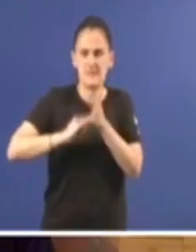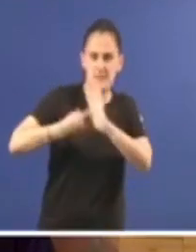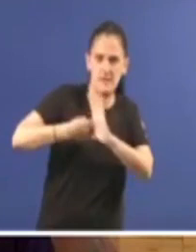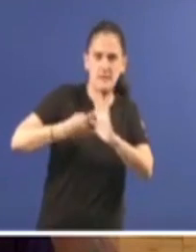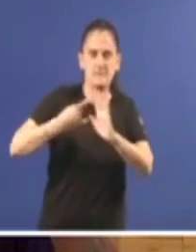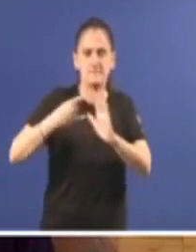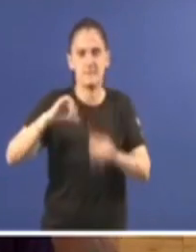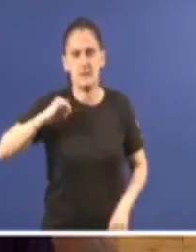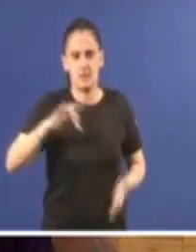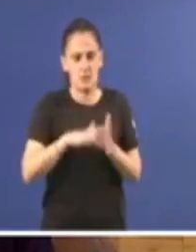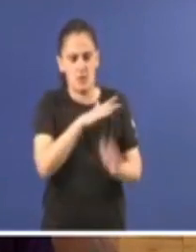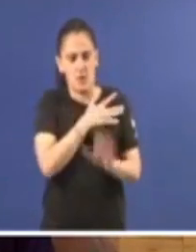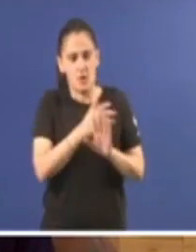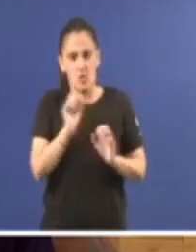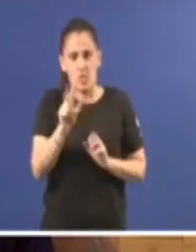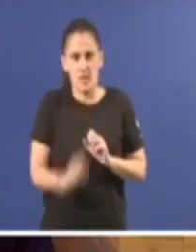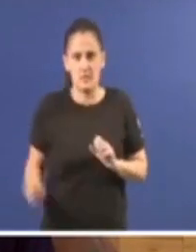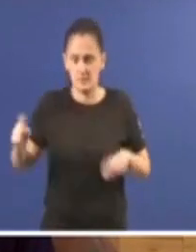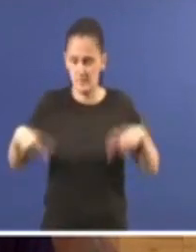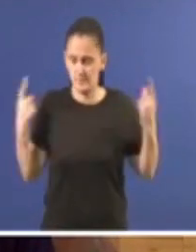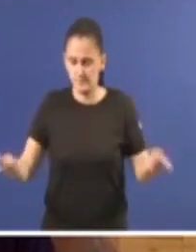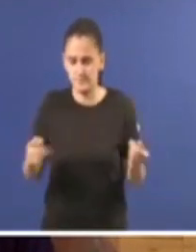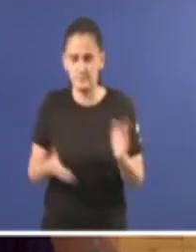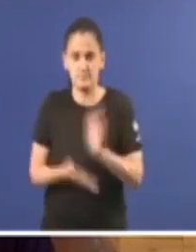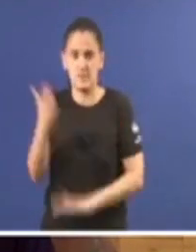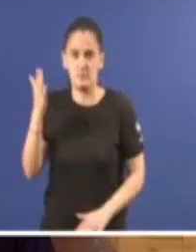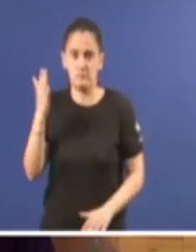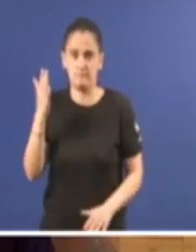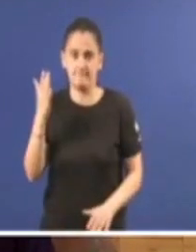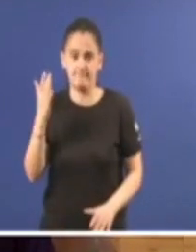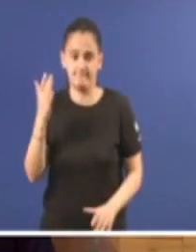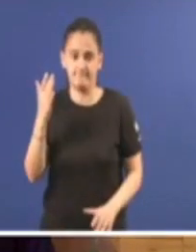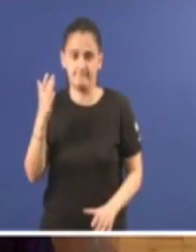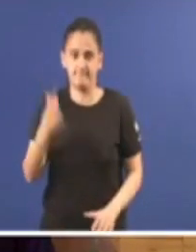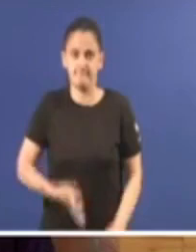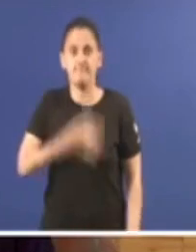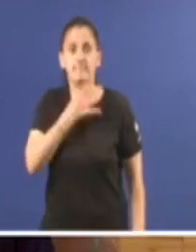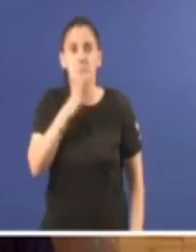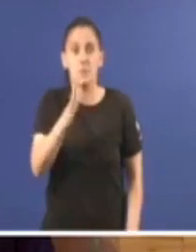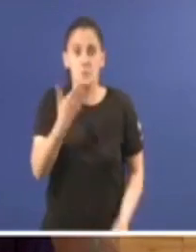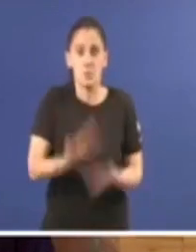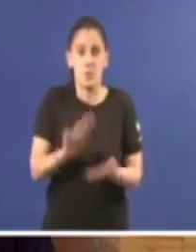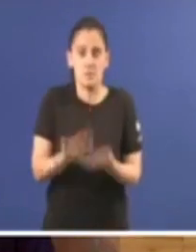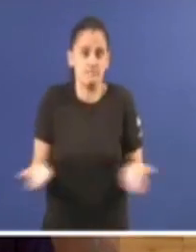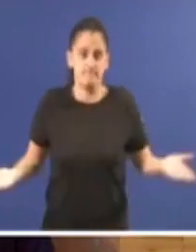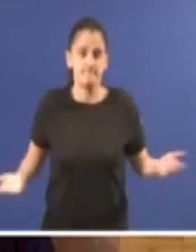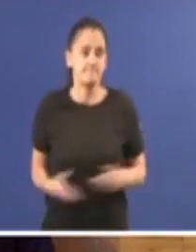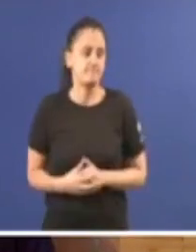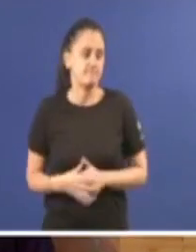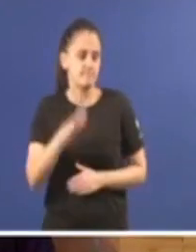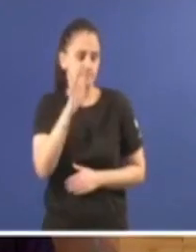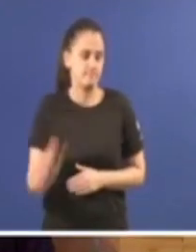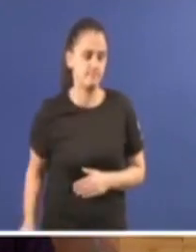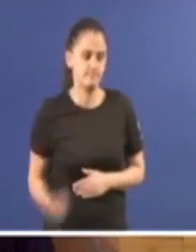vemos como 12 anos despois está colocada o borde do colapso, e é que as probas son incontestables. Por primeira